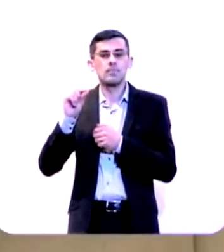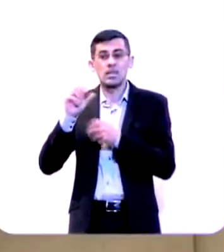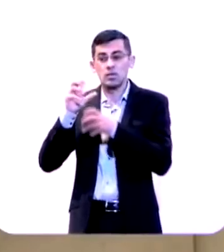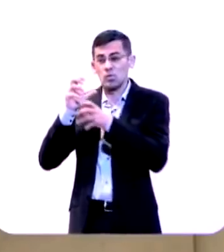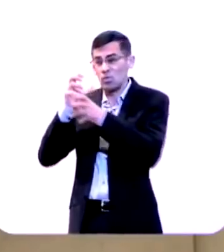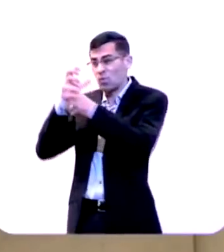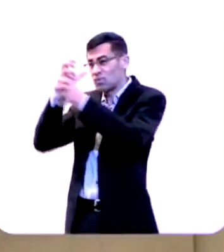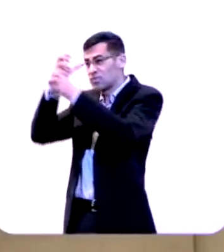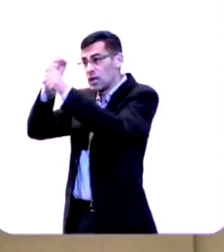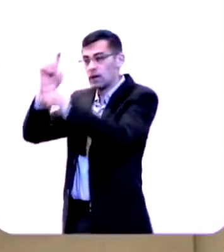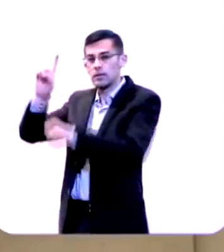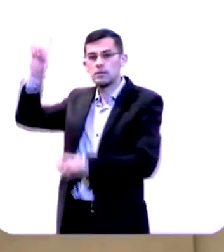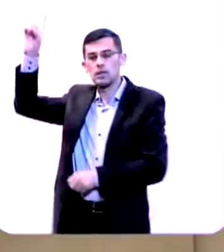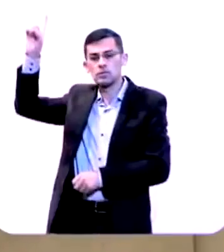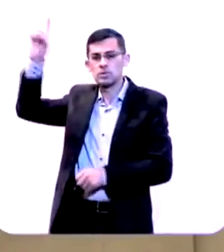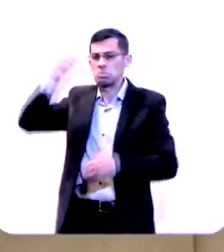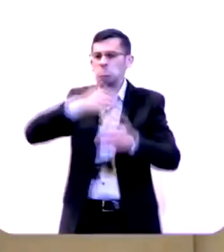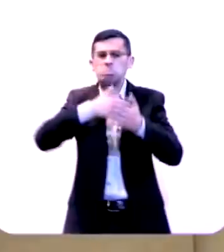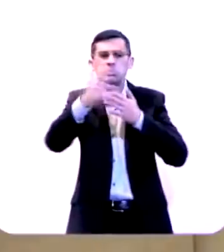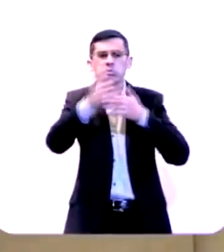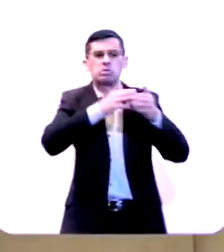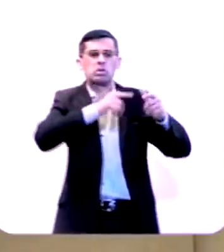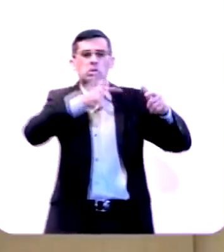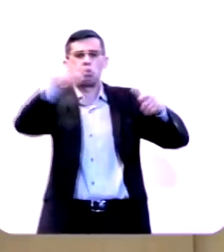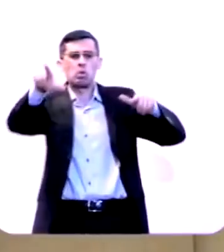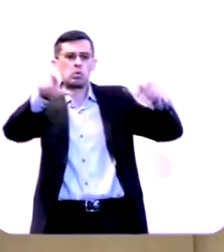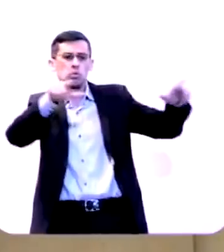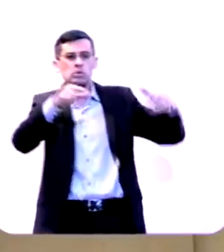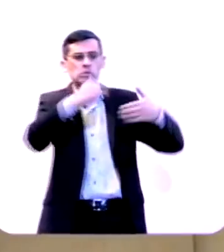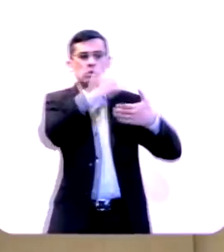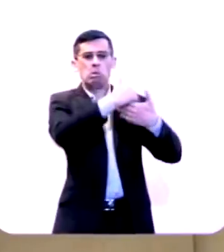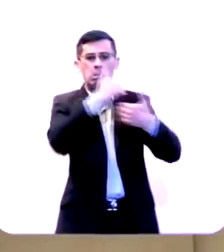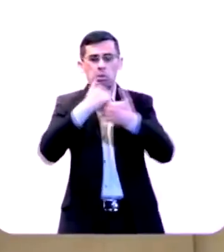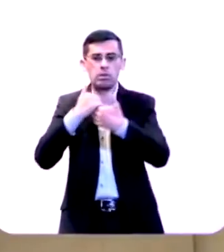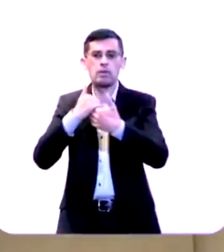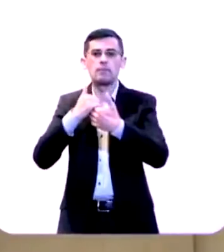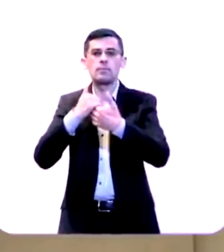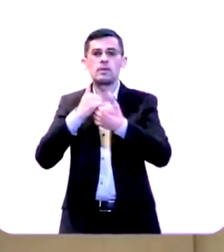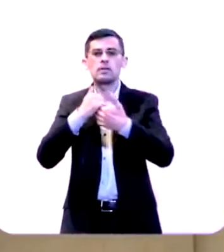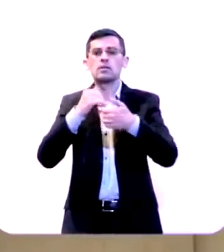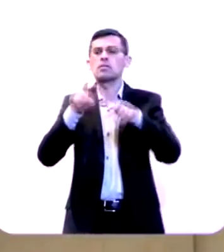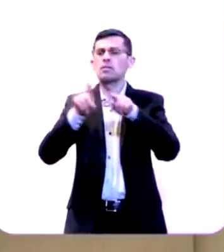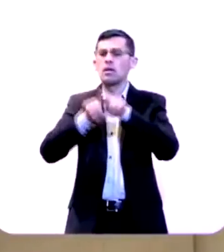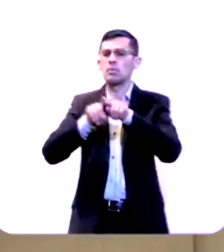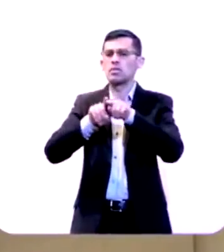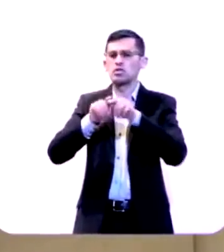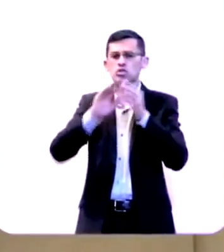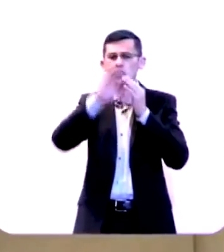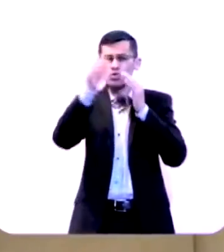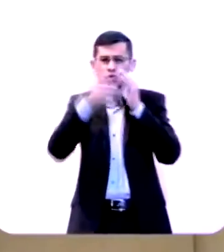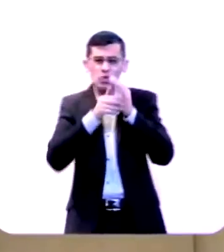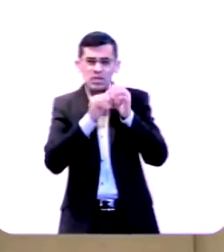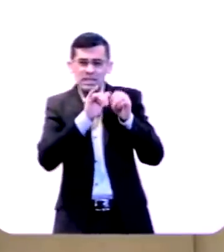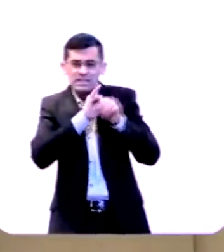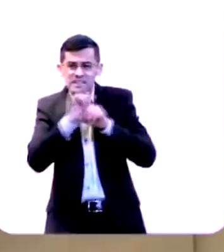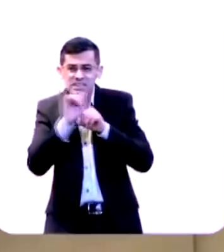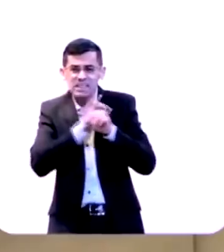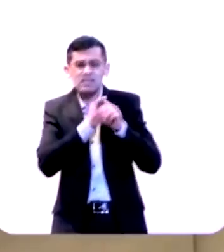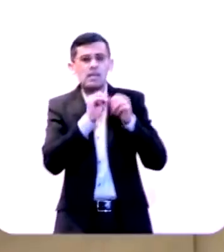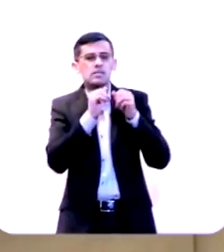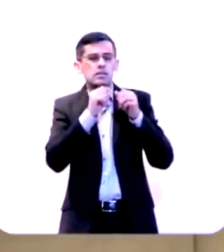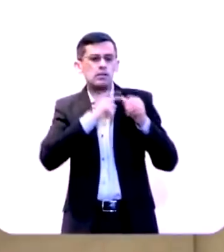confiar em Deus a despeito de todos os seus conselheiros a despeito de toda tecnologia que estava